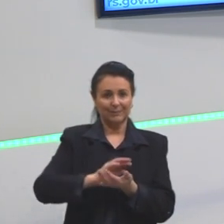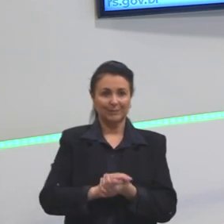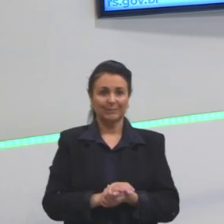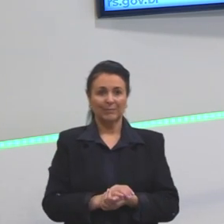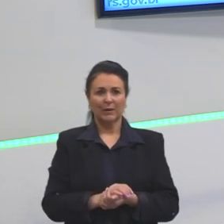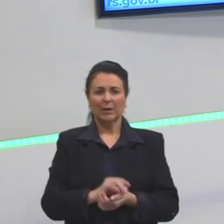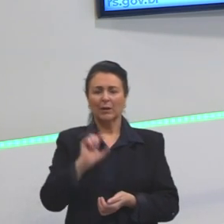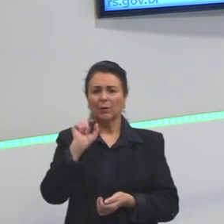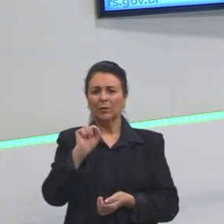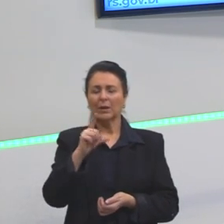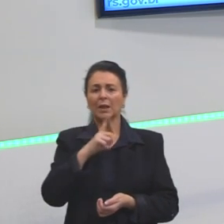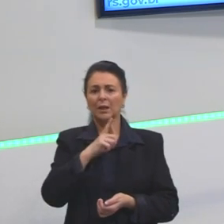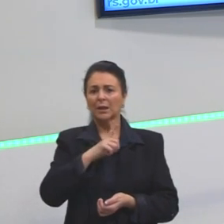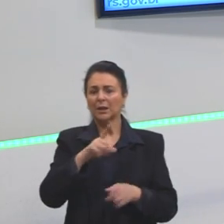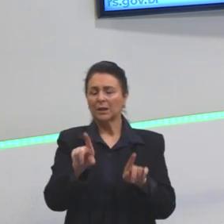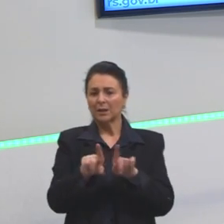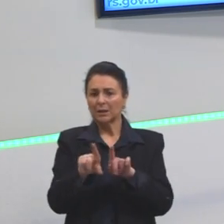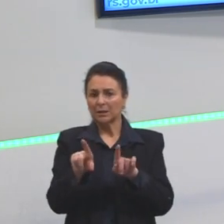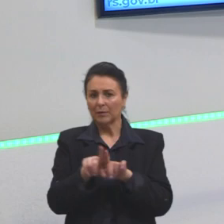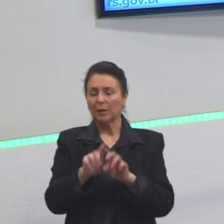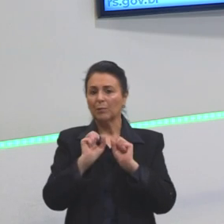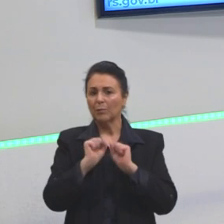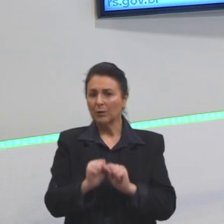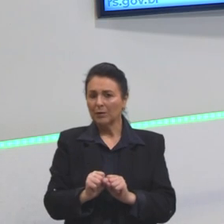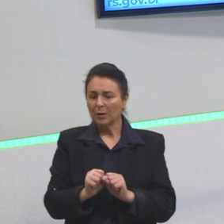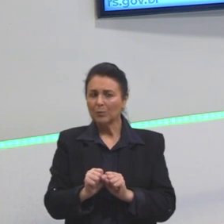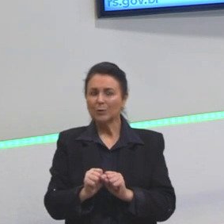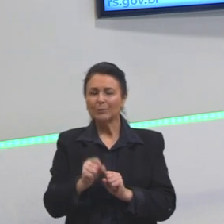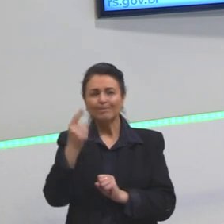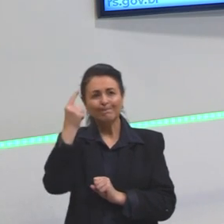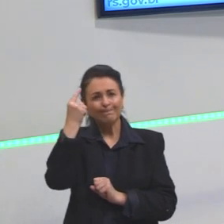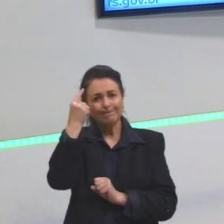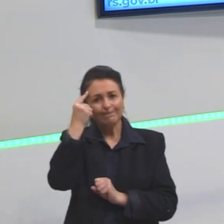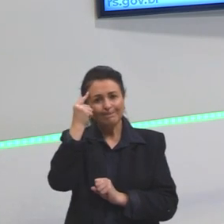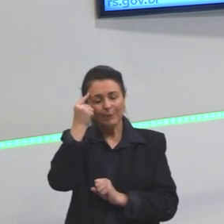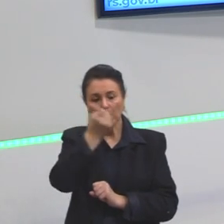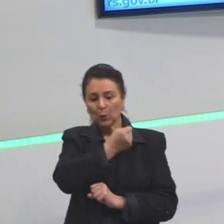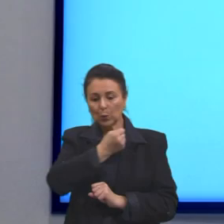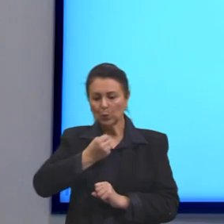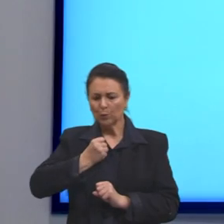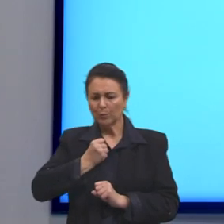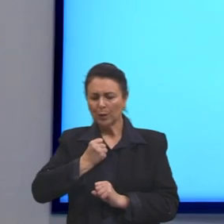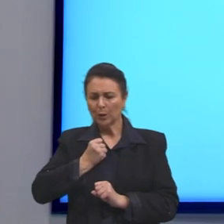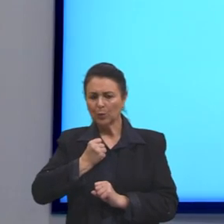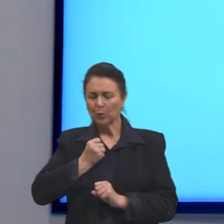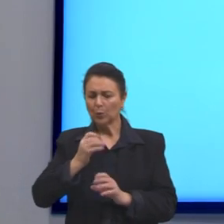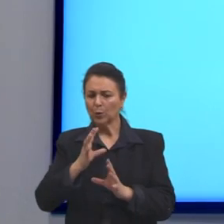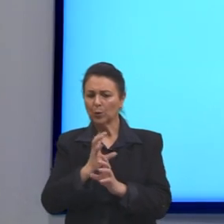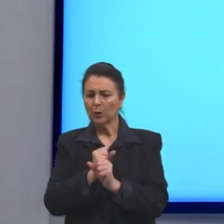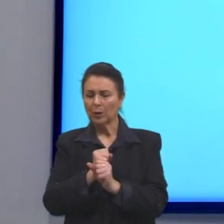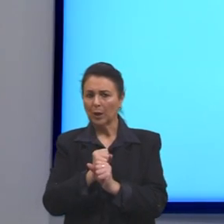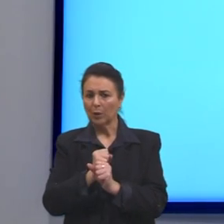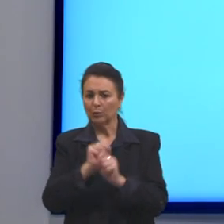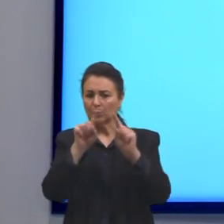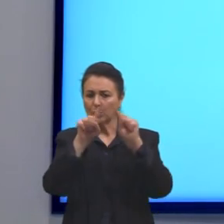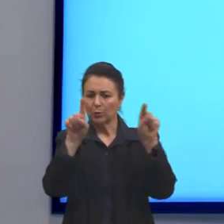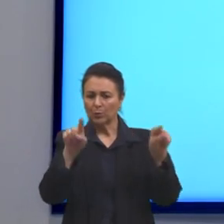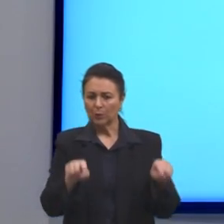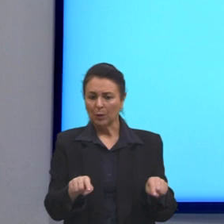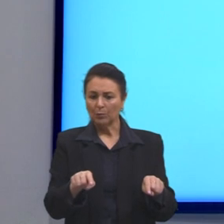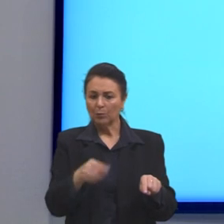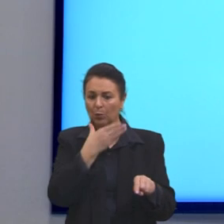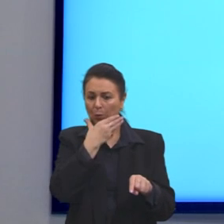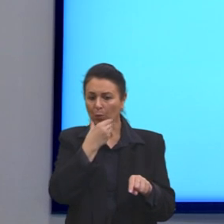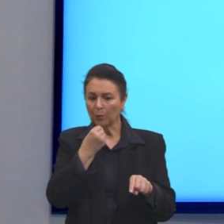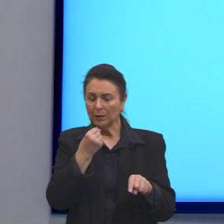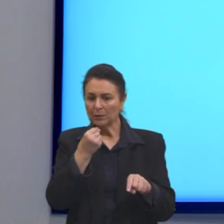O que nós temos também? Nós podemos deduzir. O número total de funcionários é o número de homens mais o